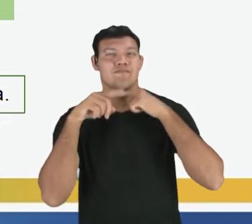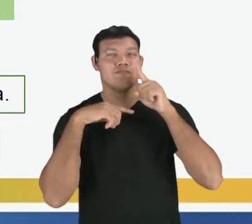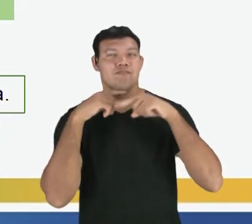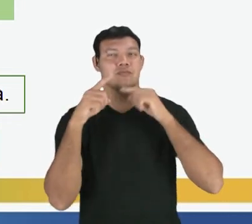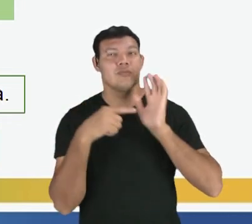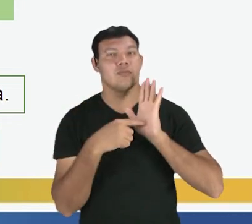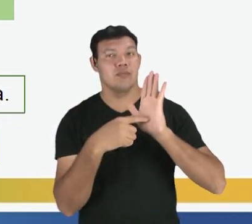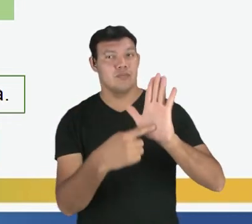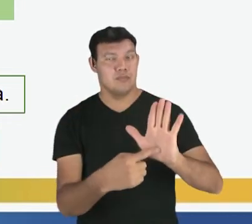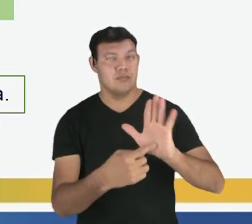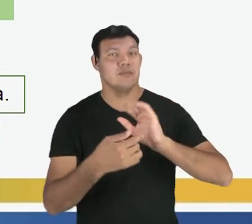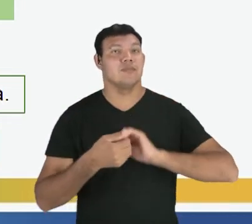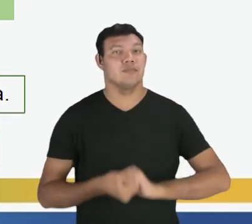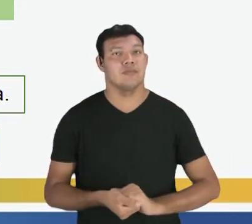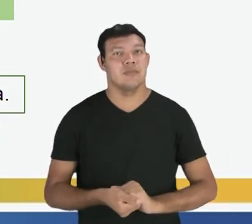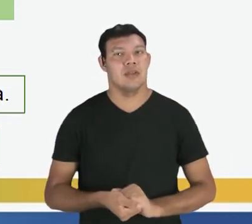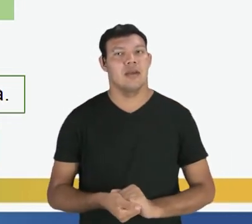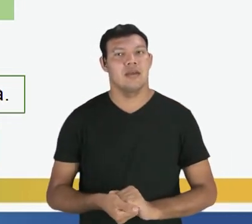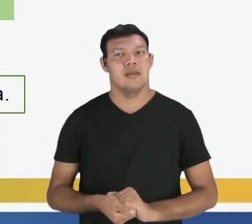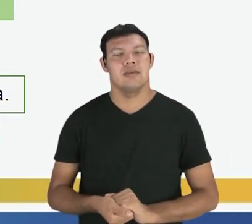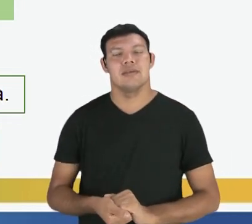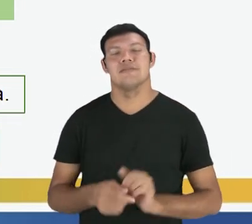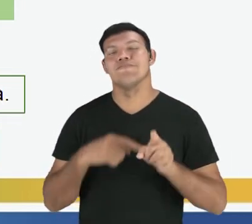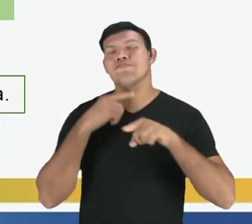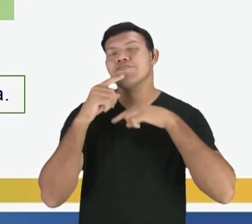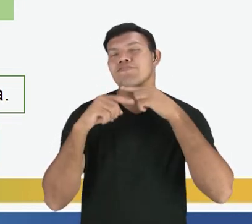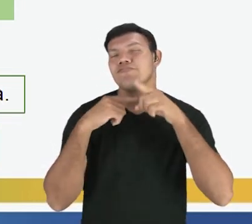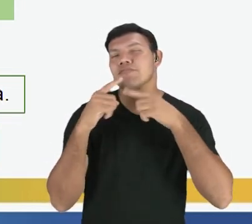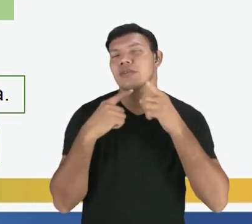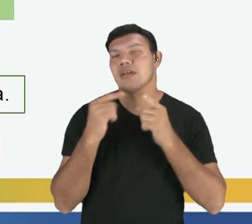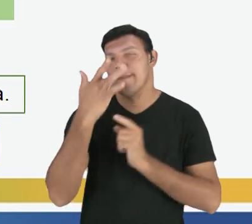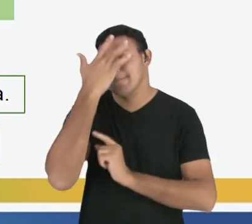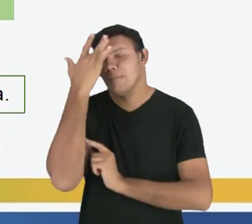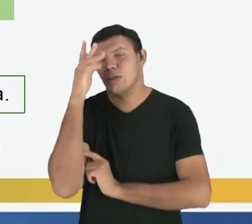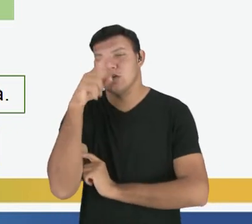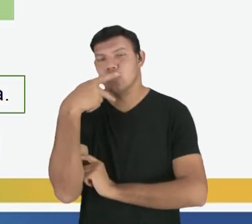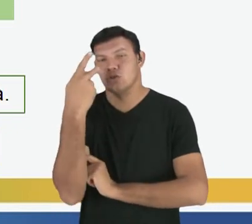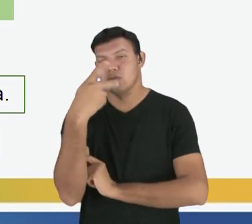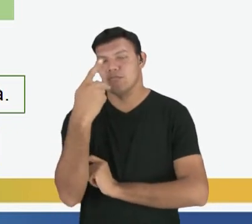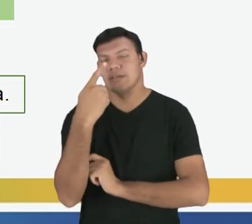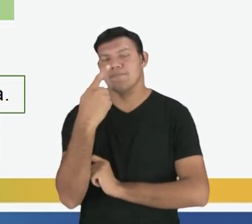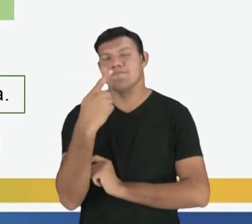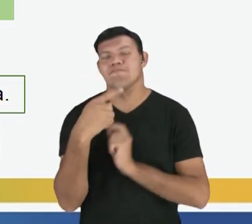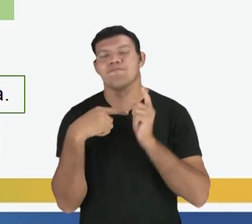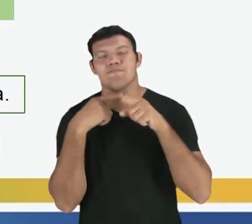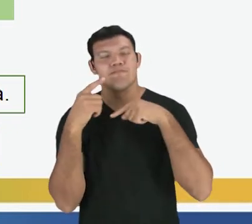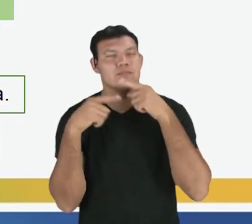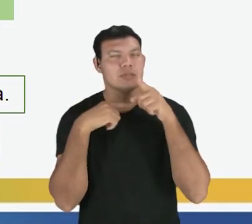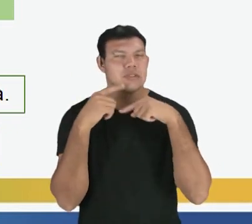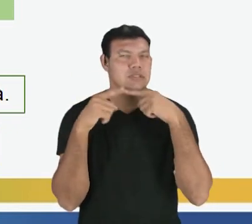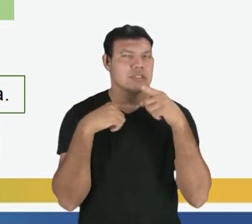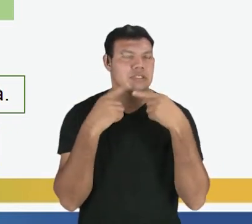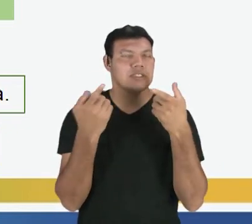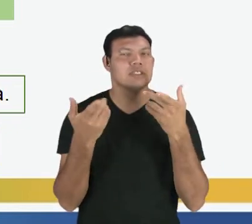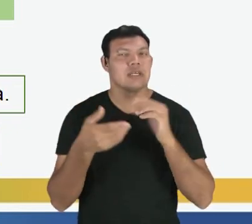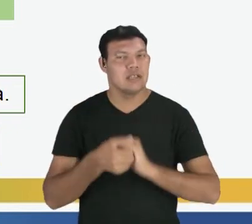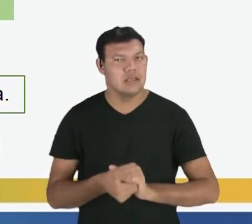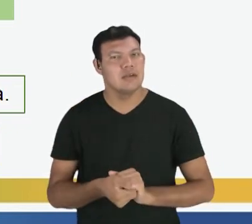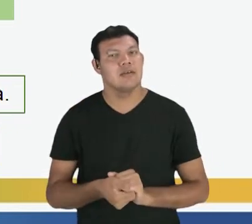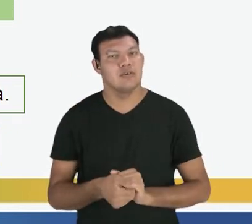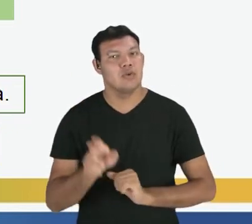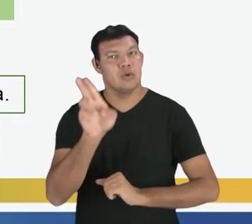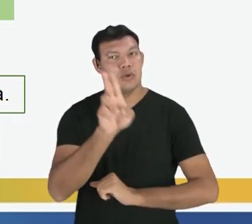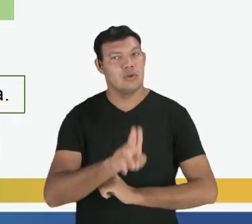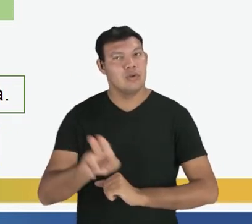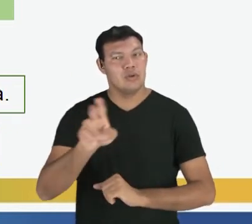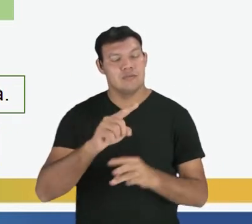Quando você expressa incerteza, o enunciador expressa incerteza, né? Na sua fala, ele pode